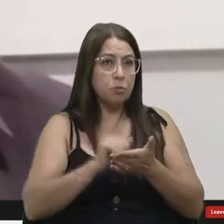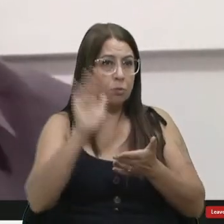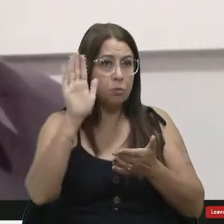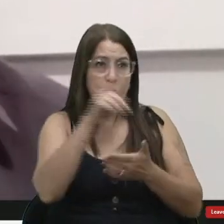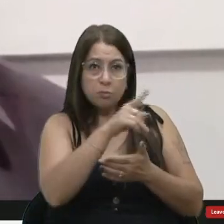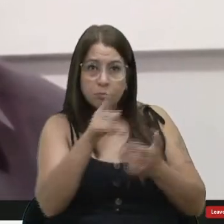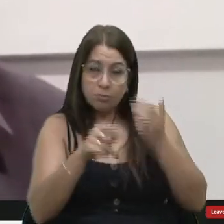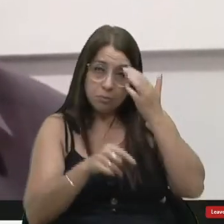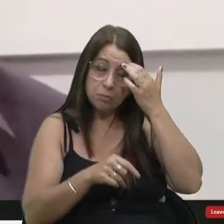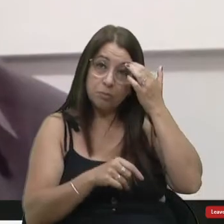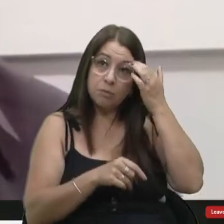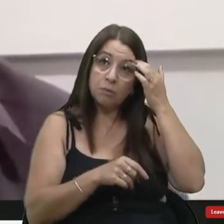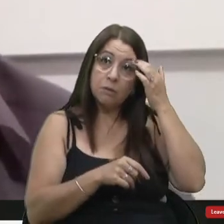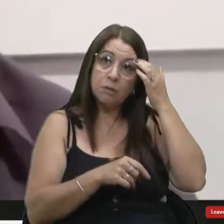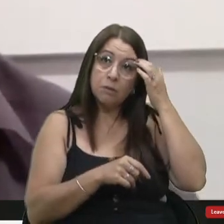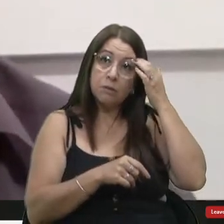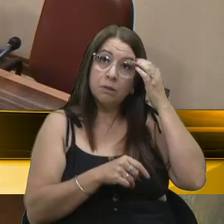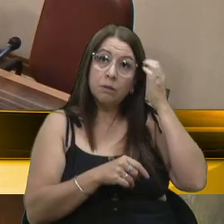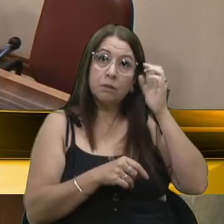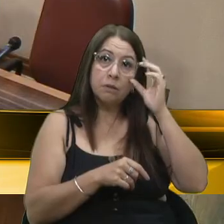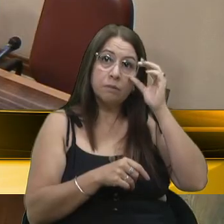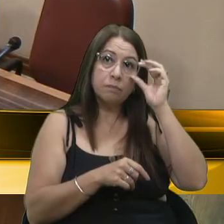quero entrar em outros exemplos aí, né?